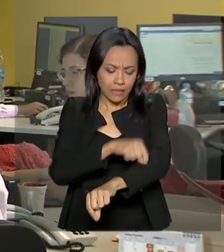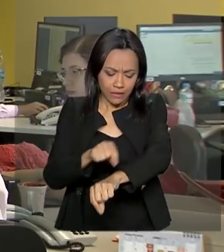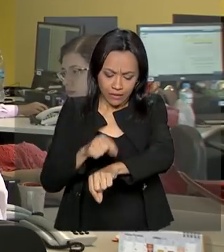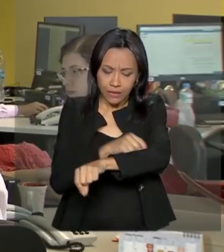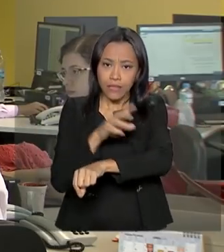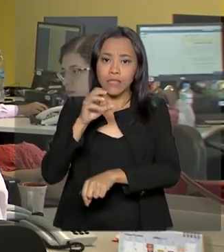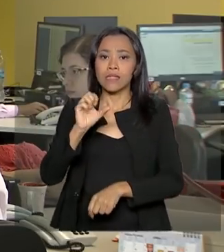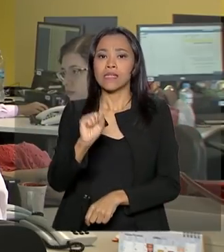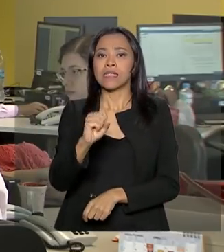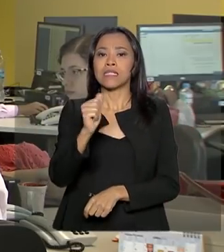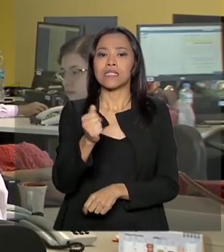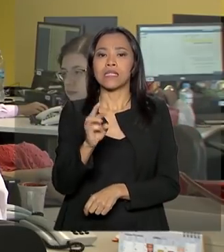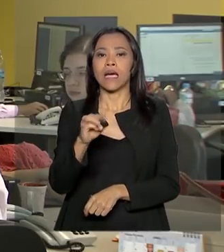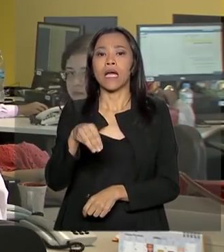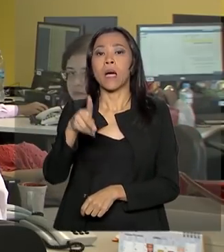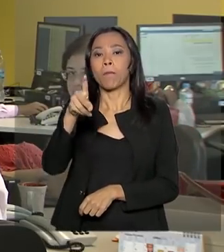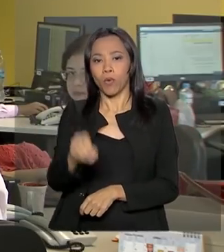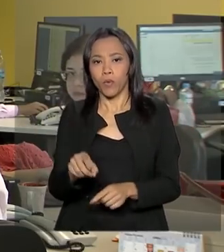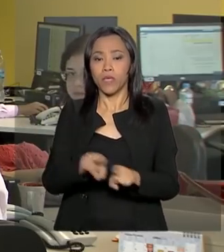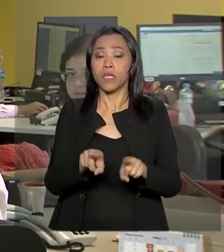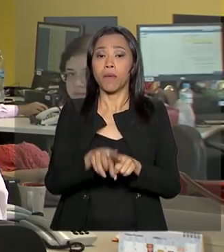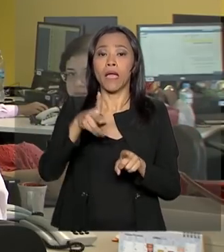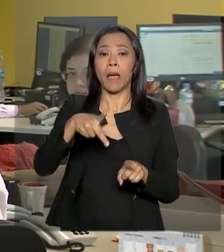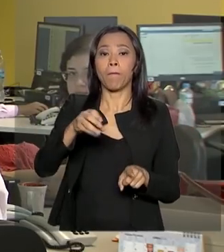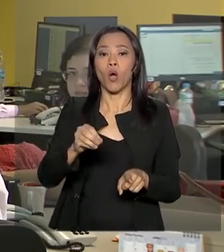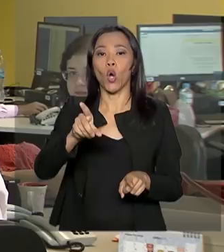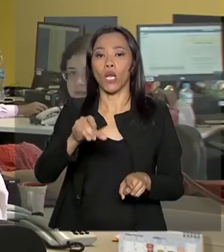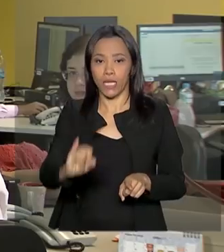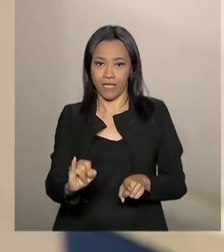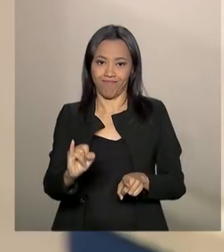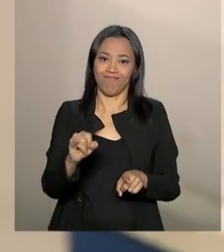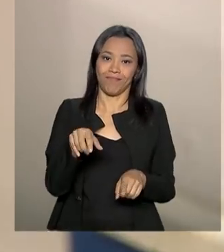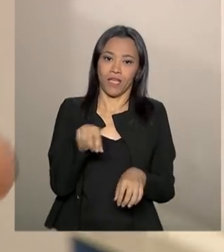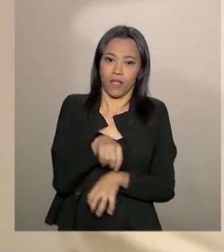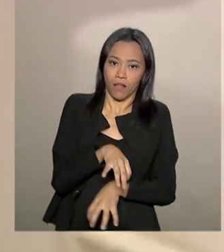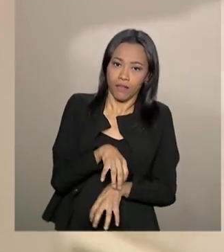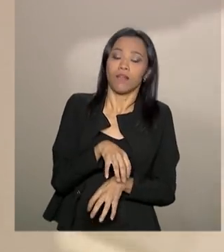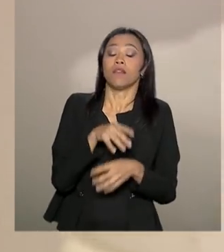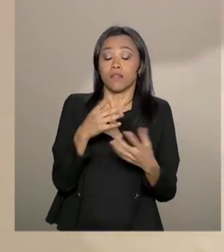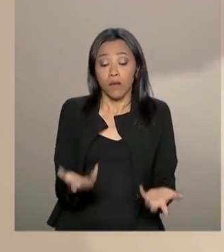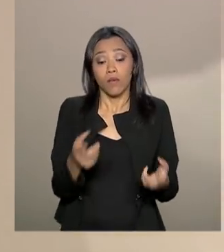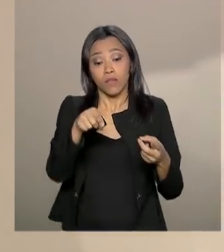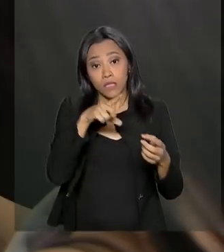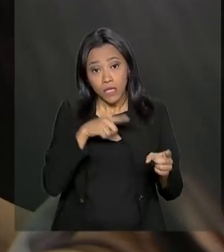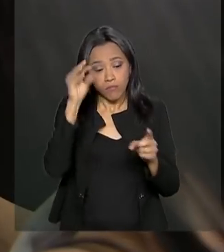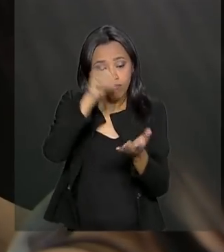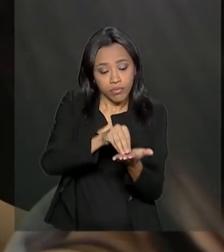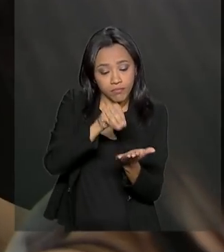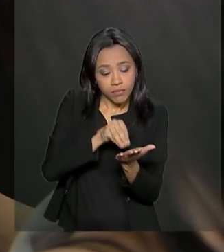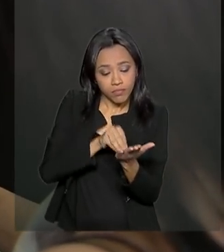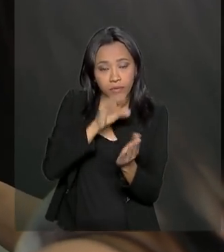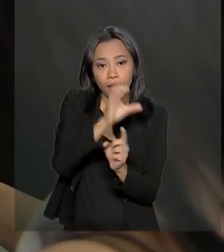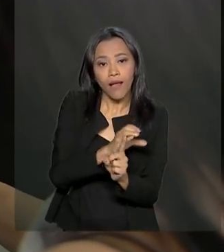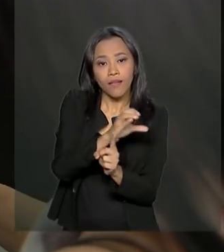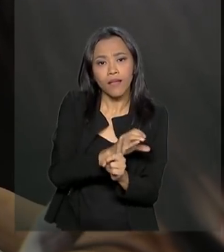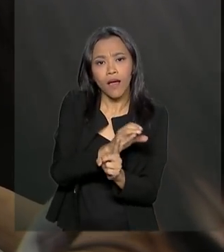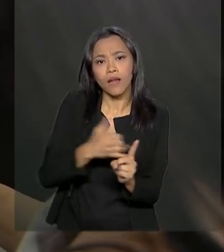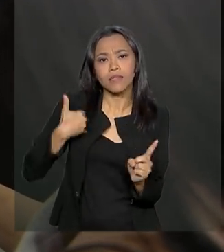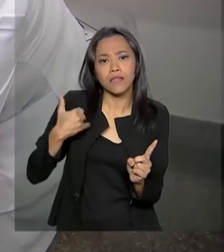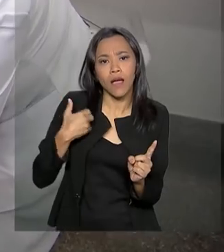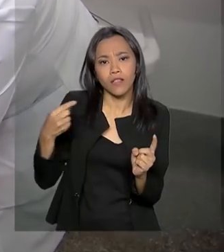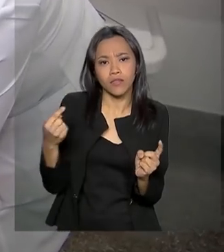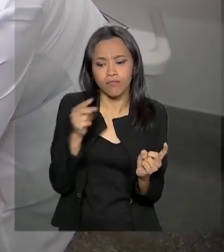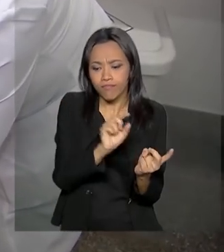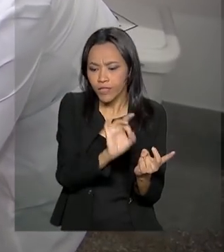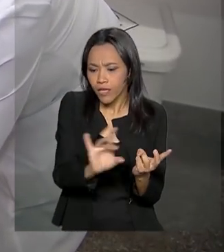poliomielite. Atualmente, 19 vacinas fazem parte do calendário nacional de vacinação, abrangendo todas as faixas etárias, do